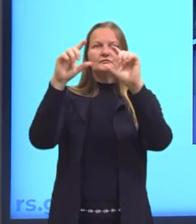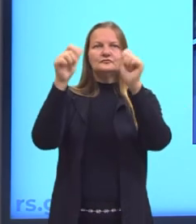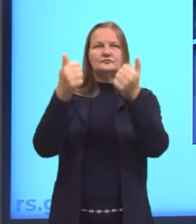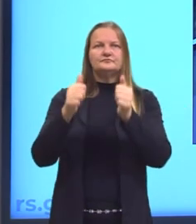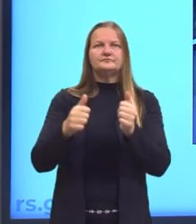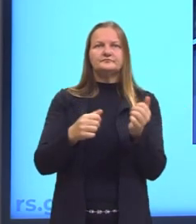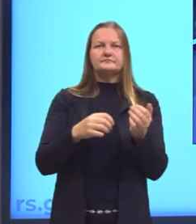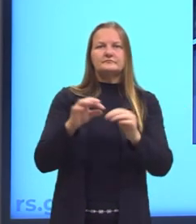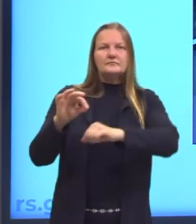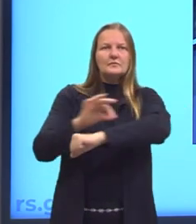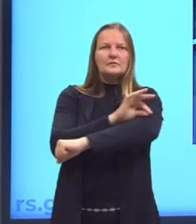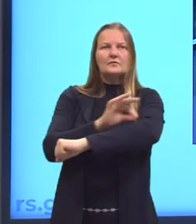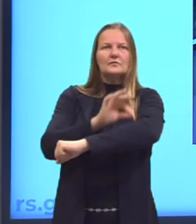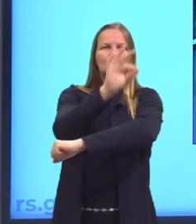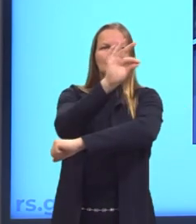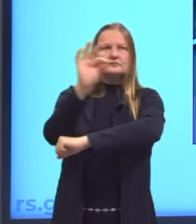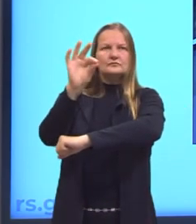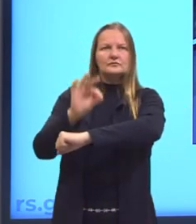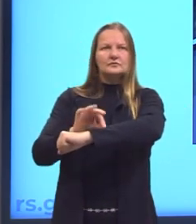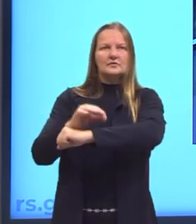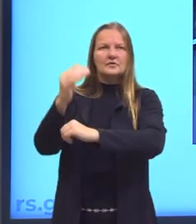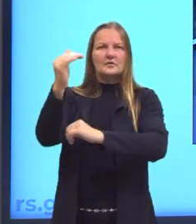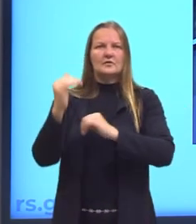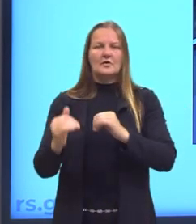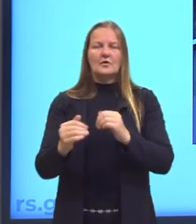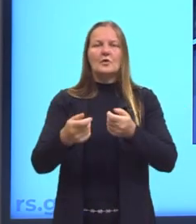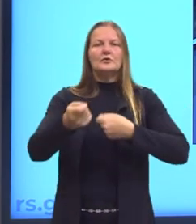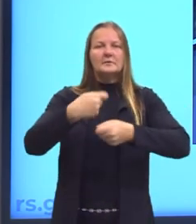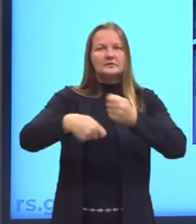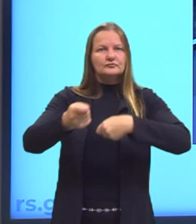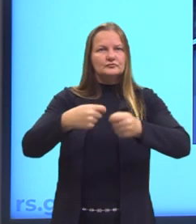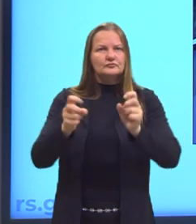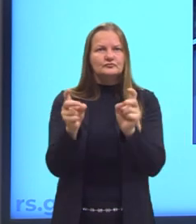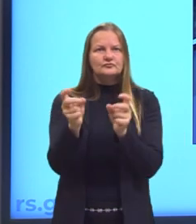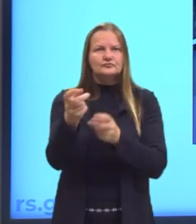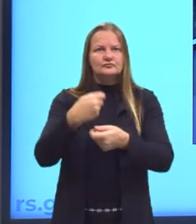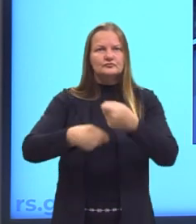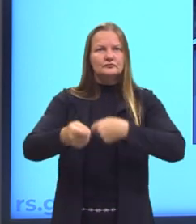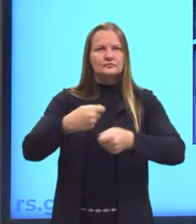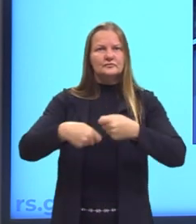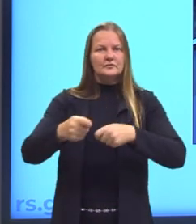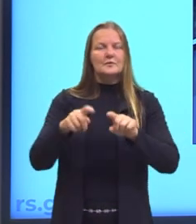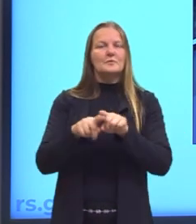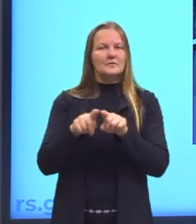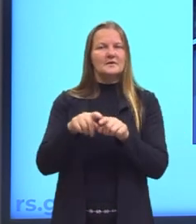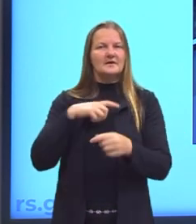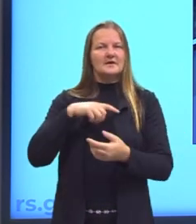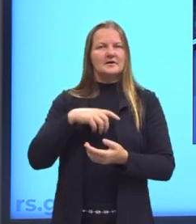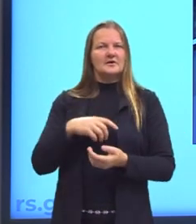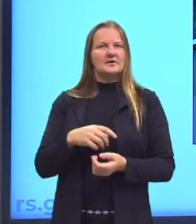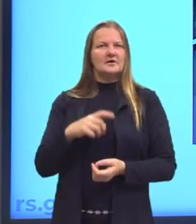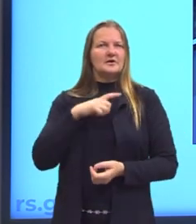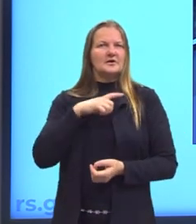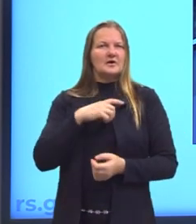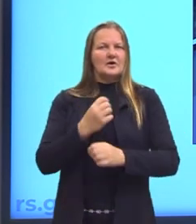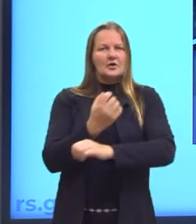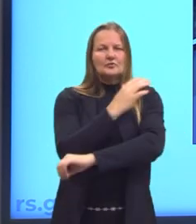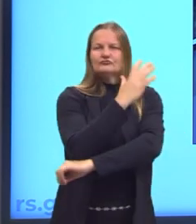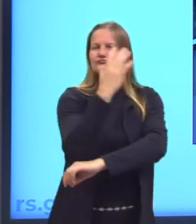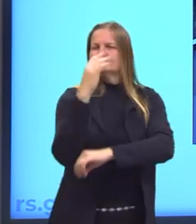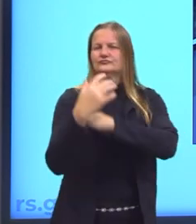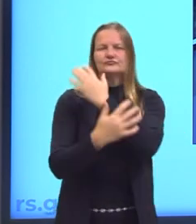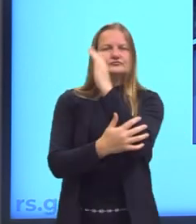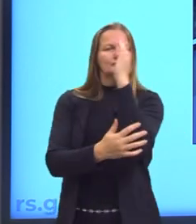arquitetônica e aqui abaixo a maquete comercial. A comercial a gente vê que tem toda ali a questão de arborização,